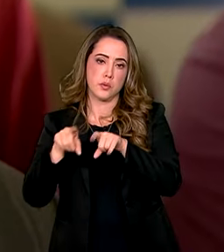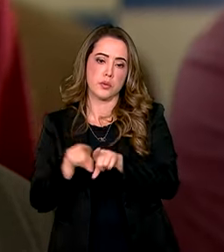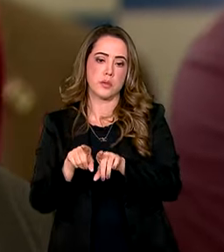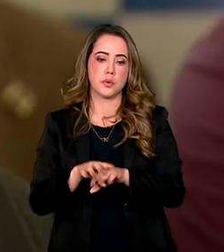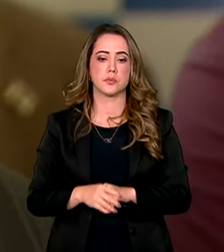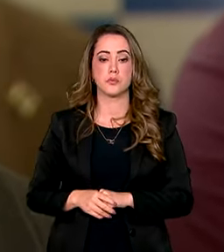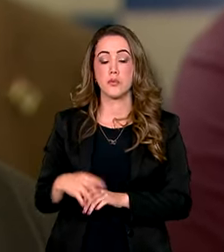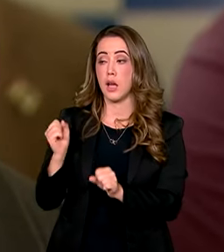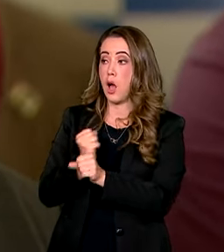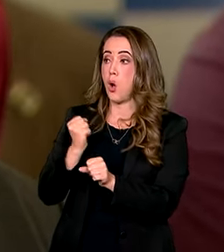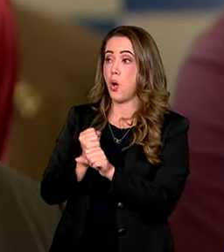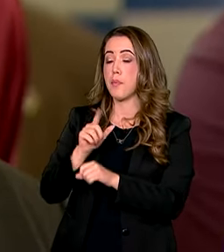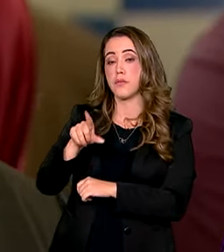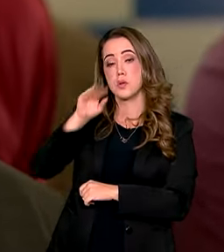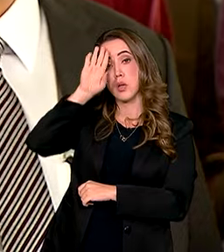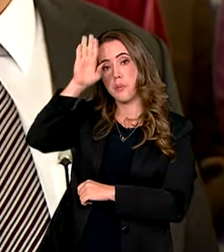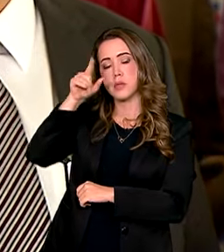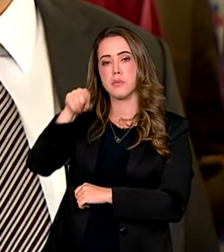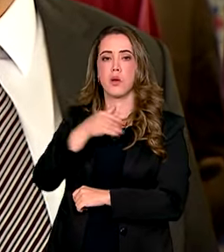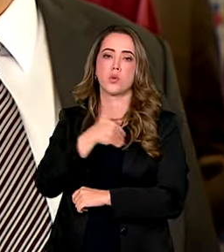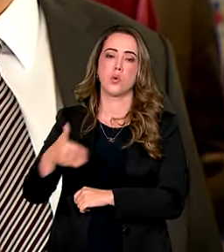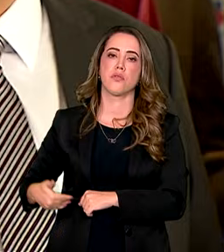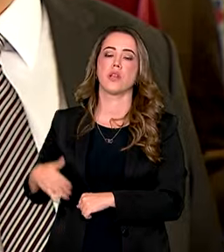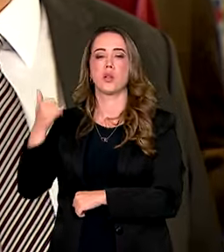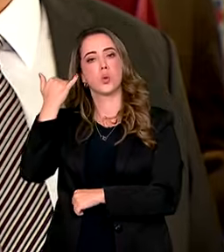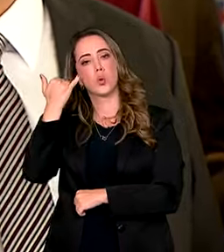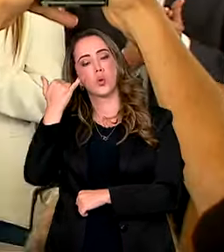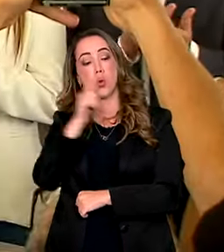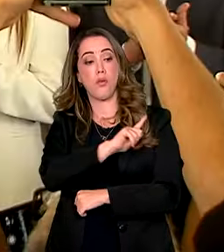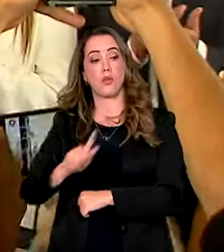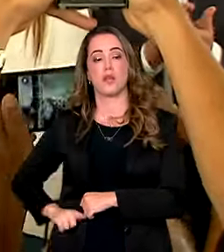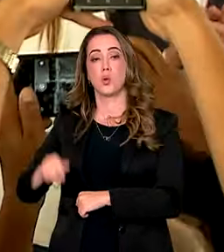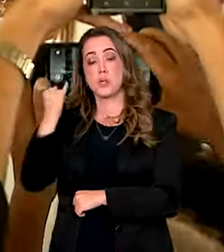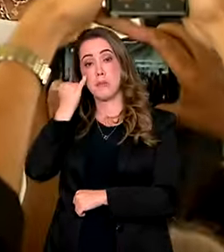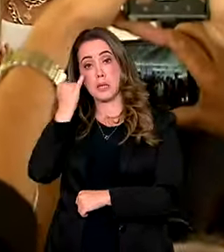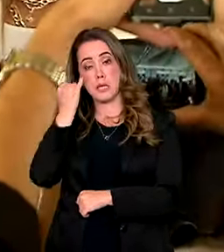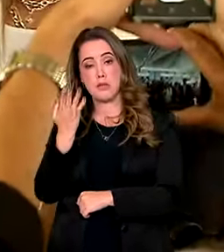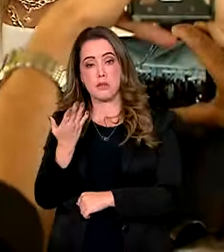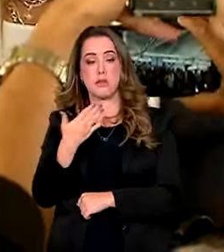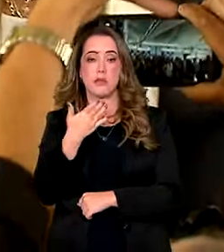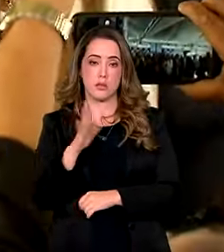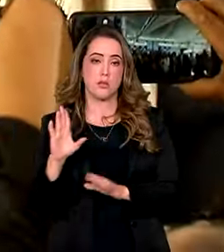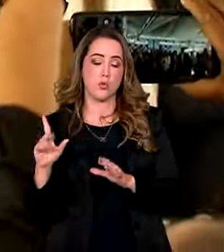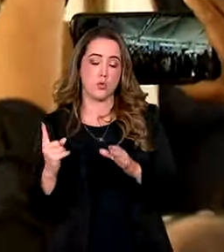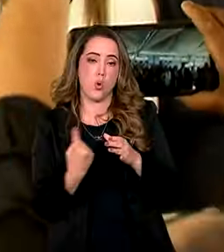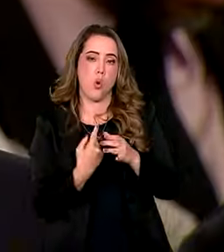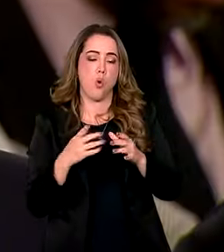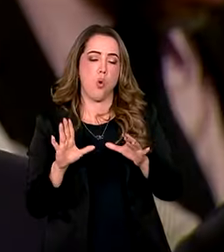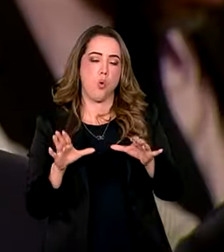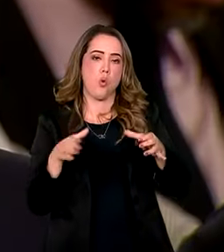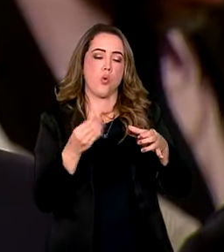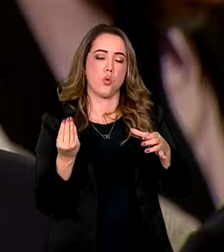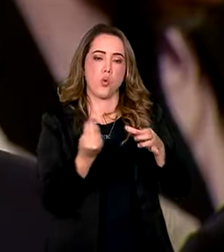A obra foi indicada como prioritária pelo governador Ibanez Rocha e incluída pelo governo federal no novo PAC.